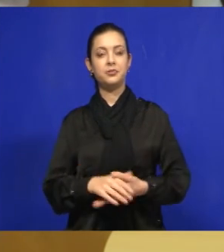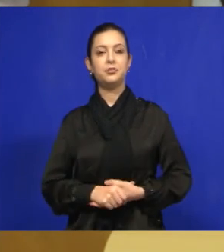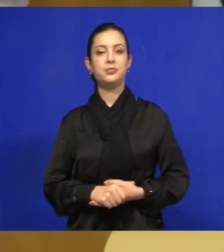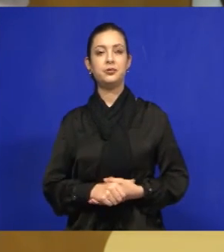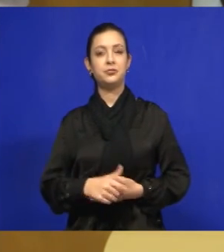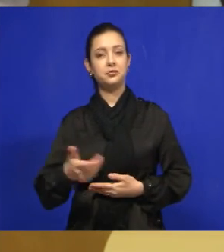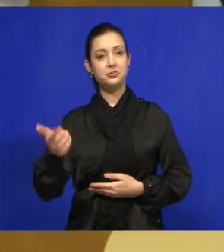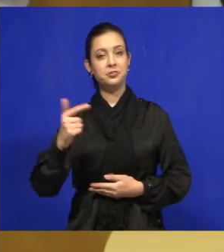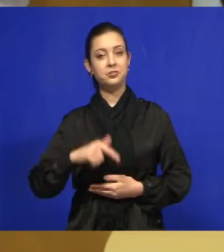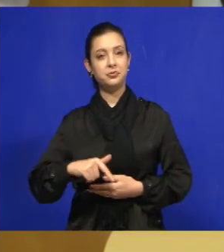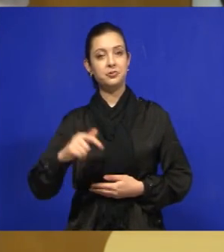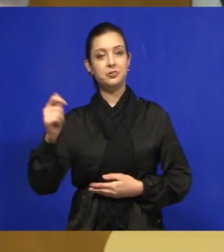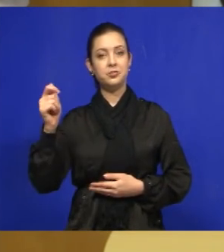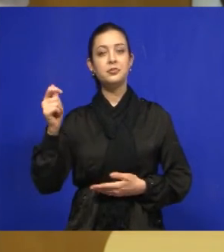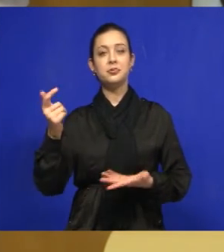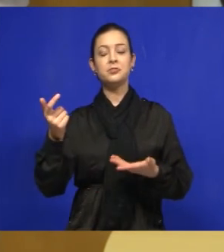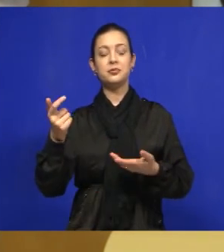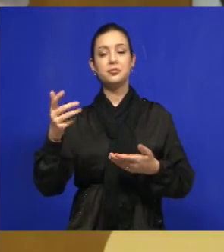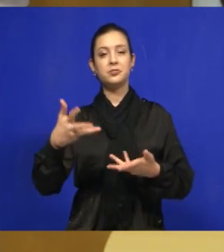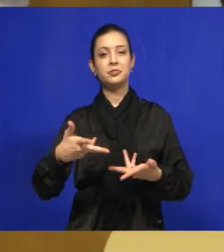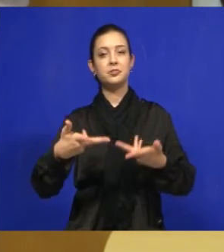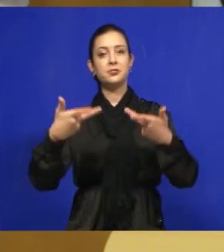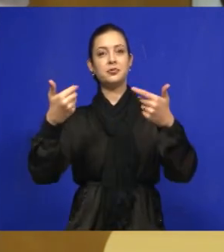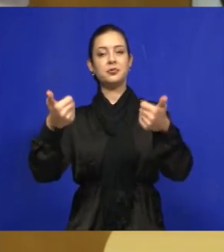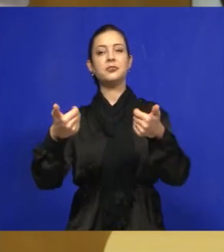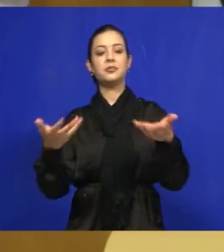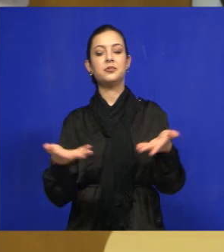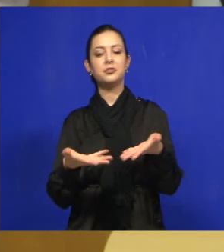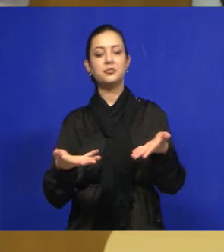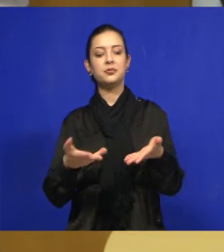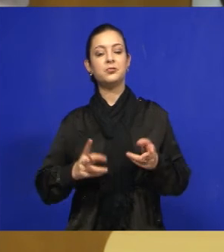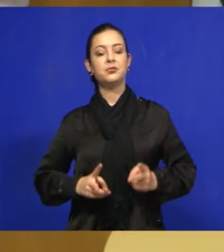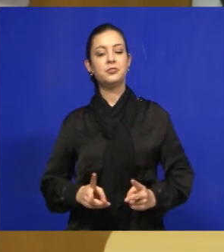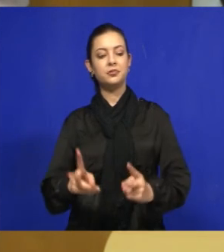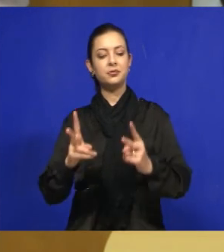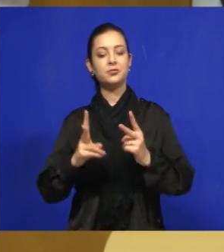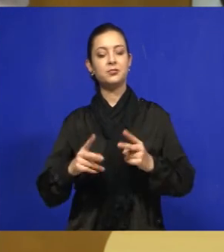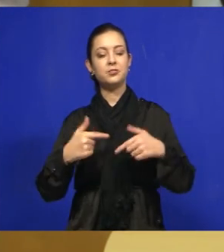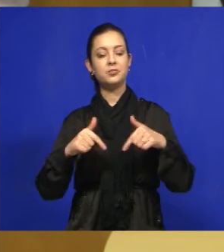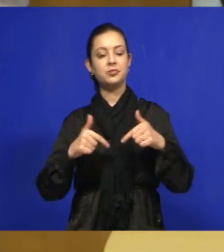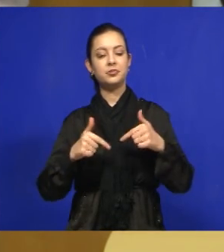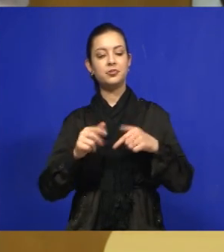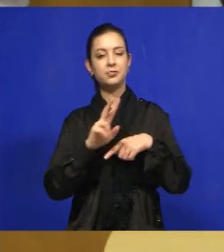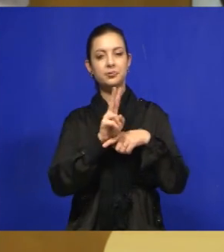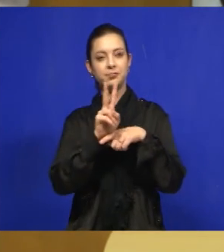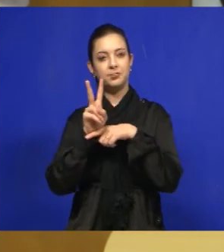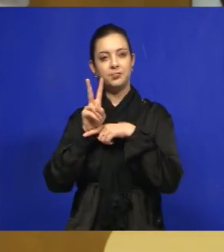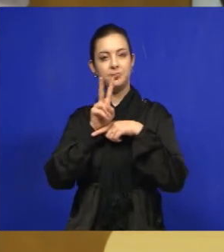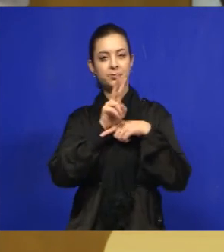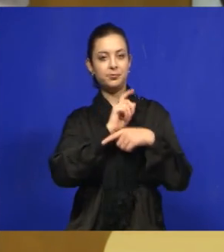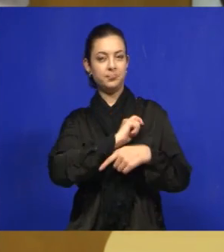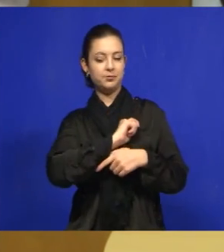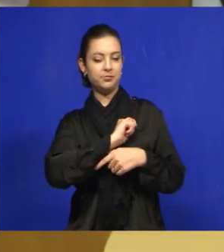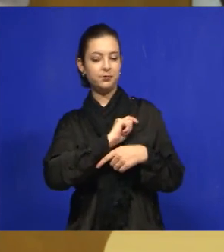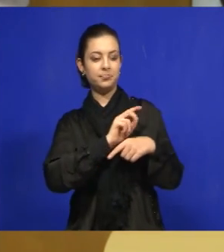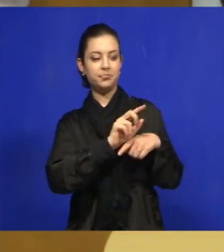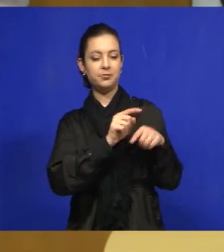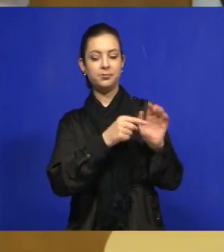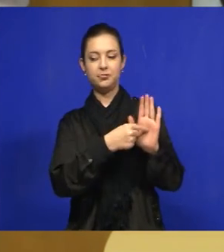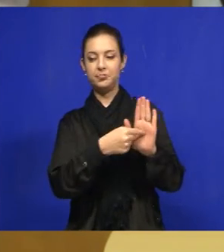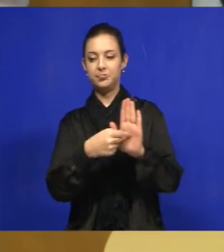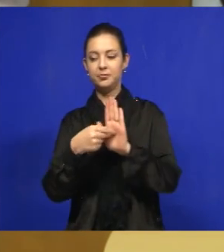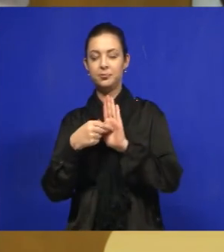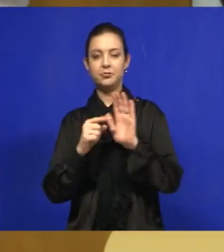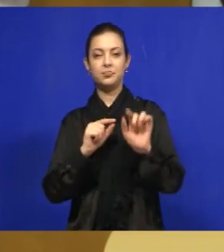novamente, o sol saindo, e nós vamos dar continuidade no nosso trabalho, fiscalizando, mostrando para a